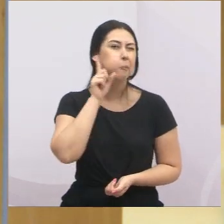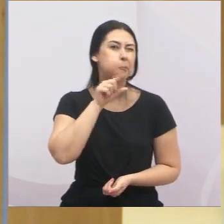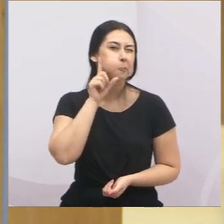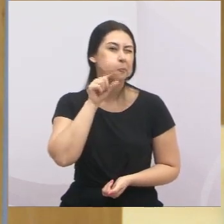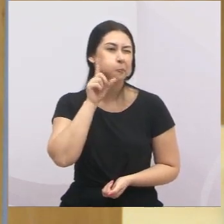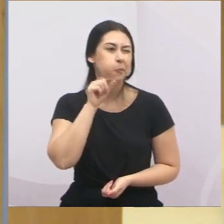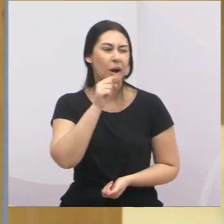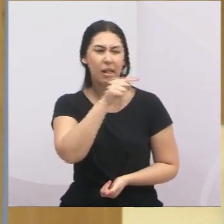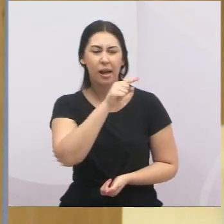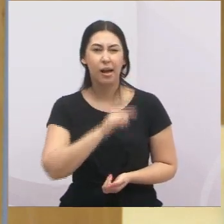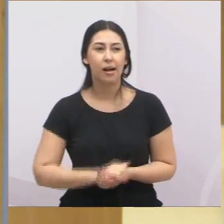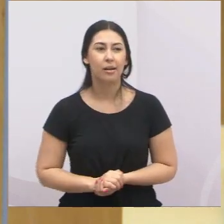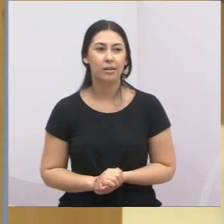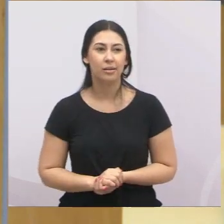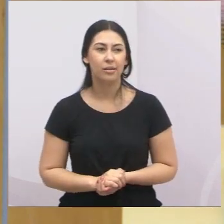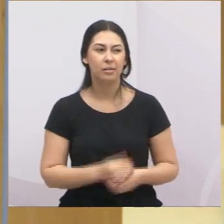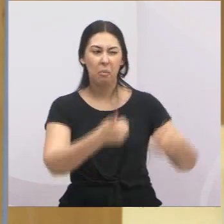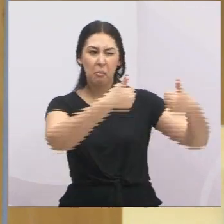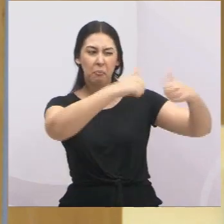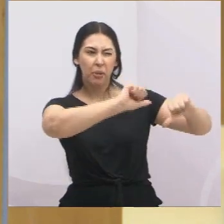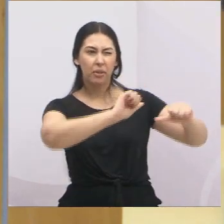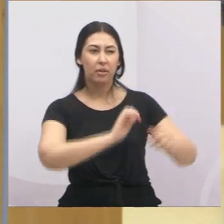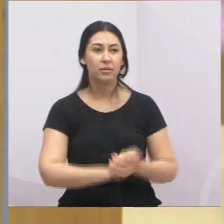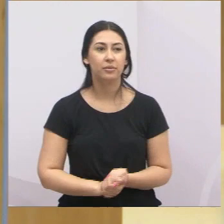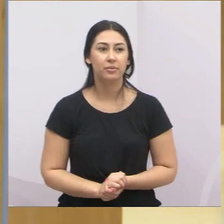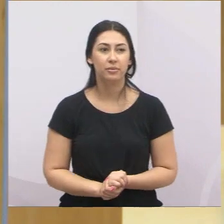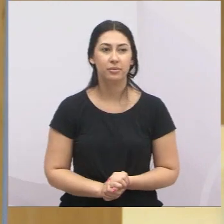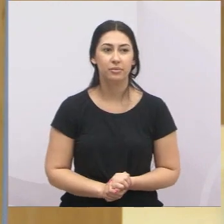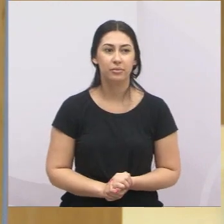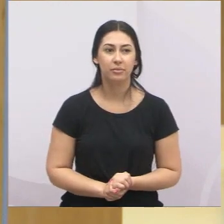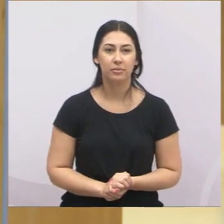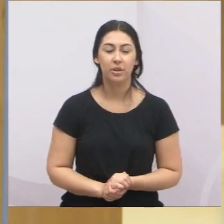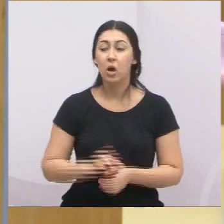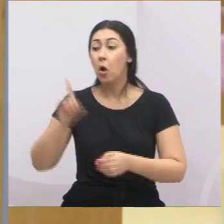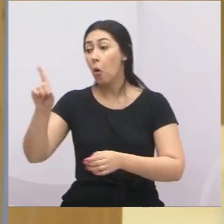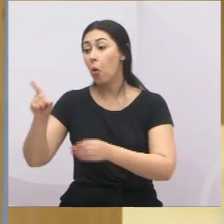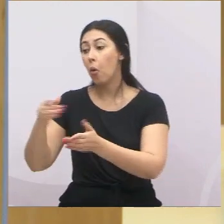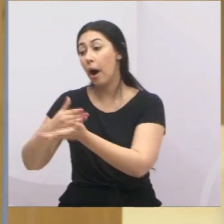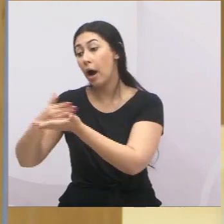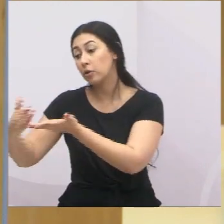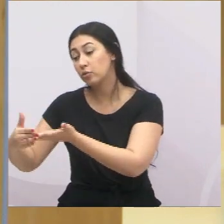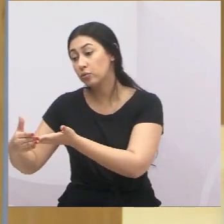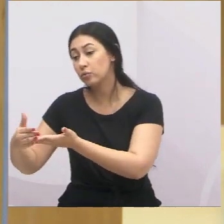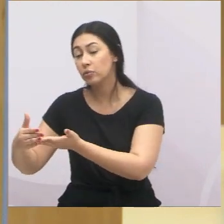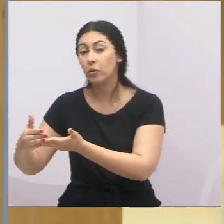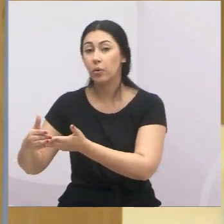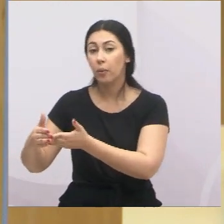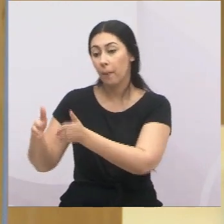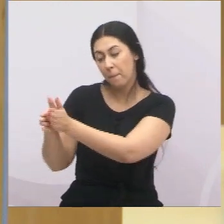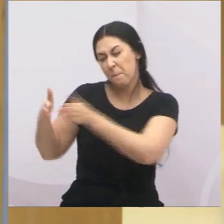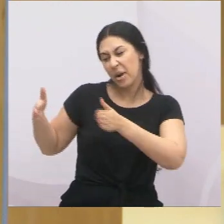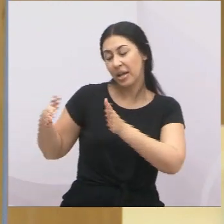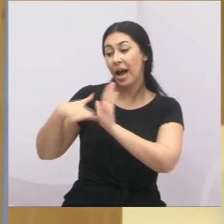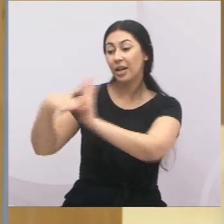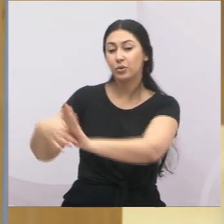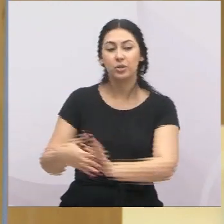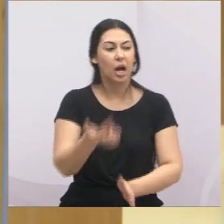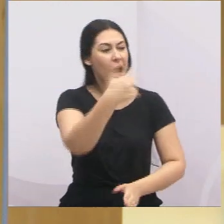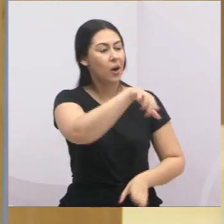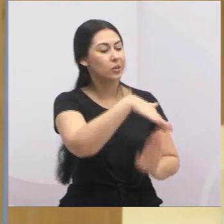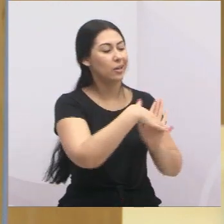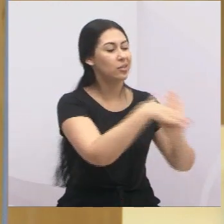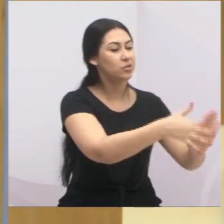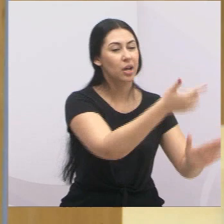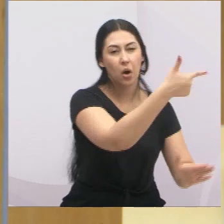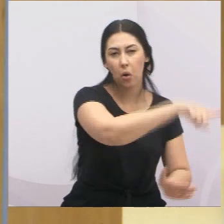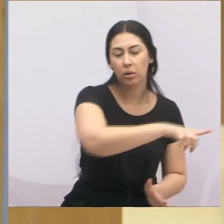no governo federal, por exemplo, para os idosos. Daí contemplava todo mundo feliz, porque para mim, como médico, como cidadão, o que interessa não é qual